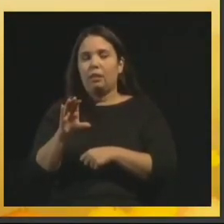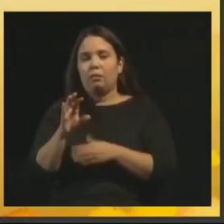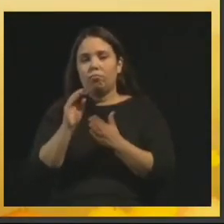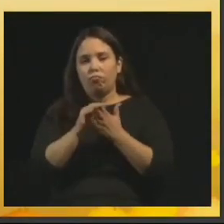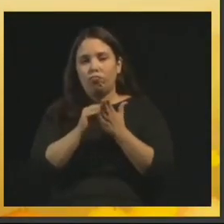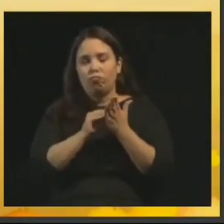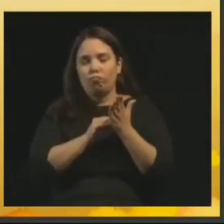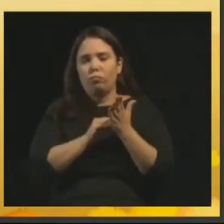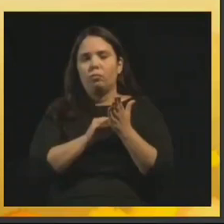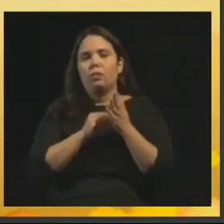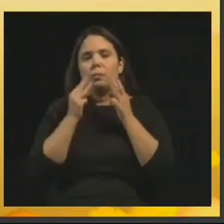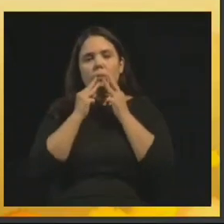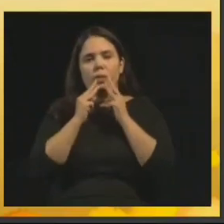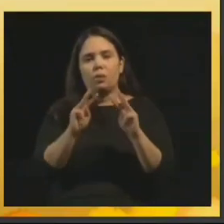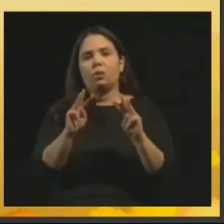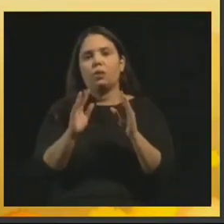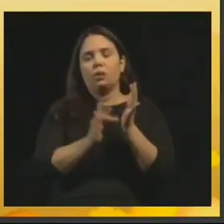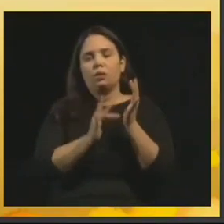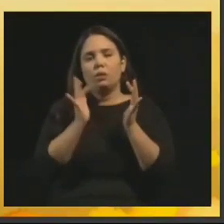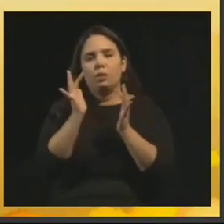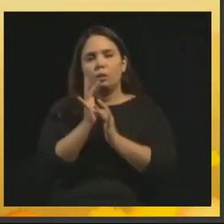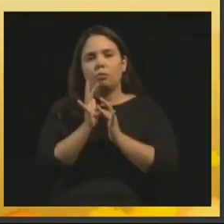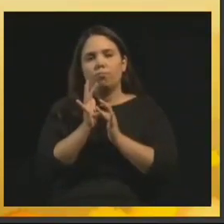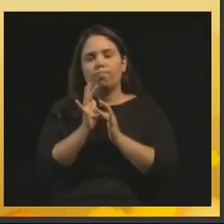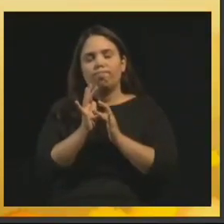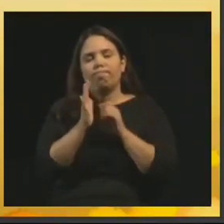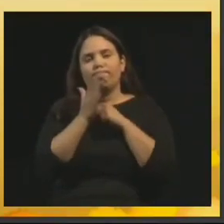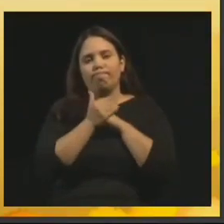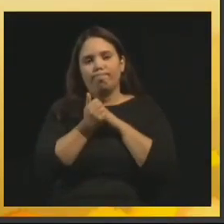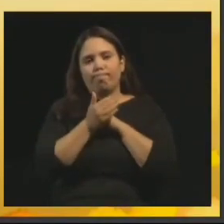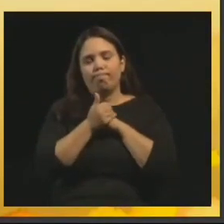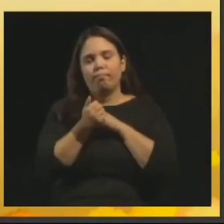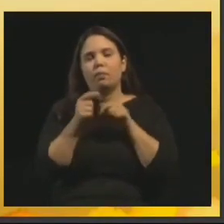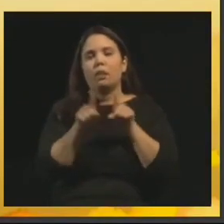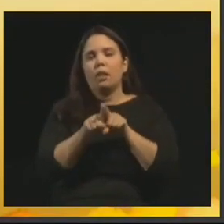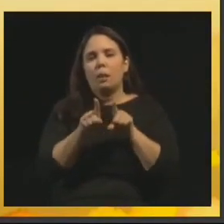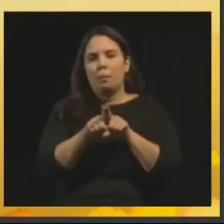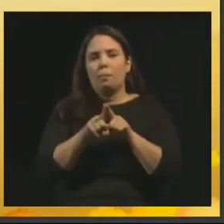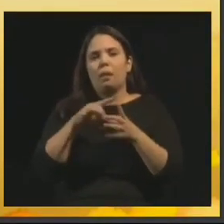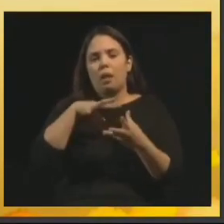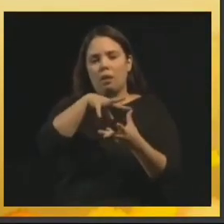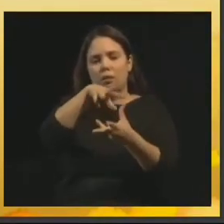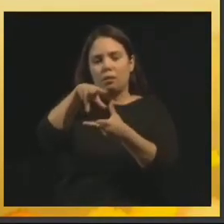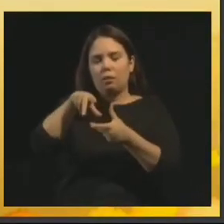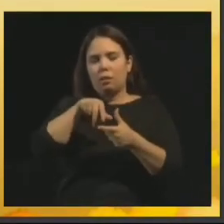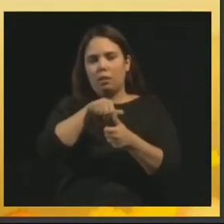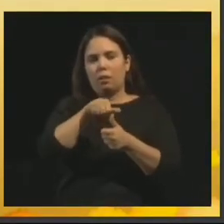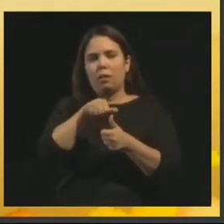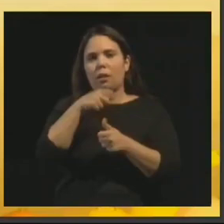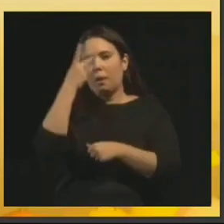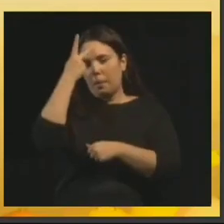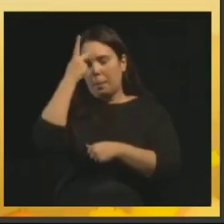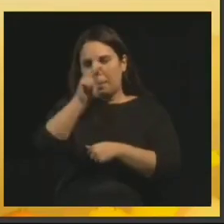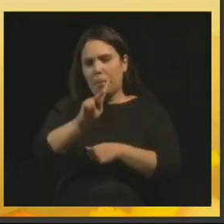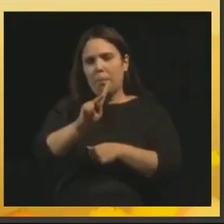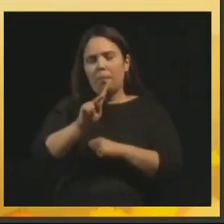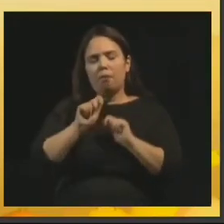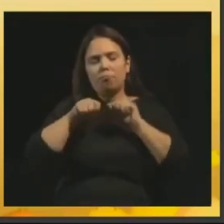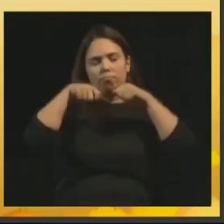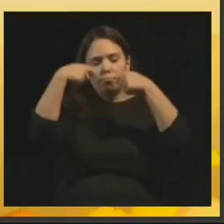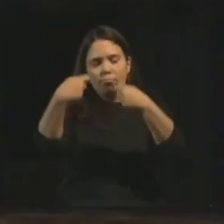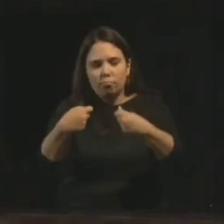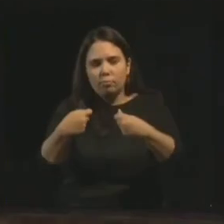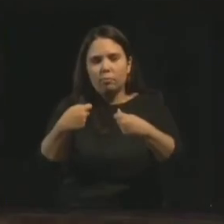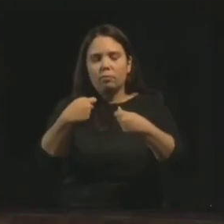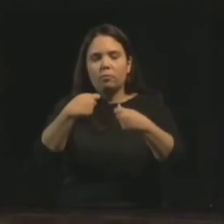missionário de Jesus, apresenta o consolador e a terra envolve luz, rasga os véus do invisível,